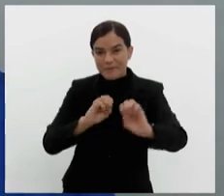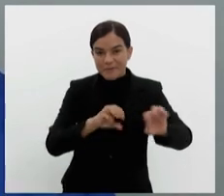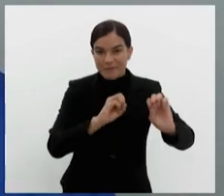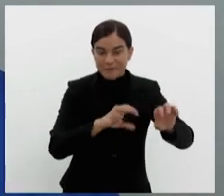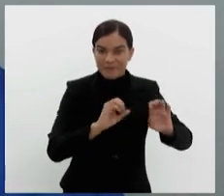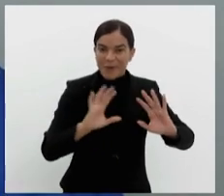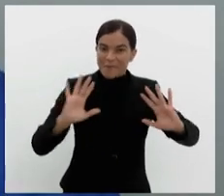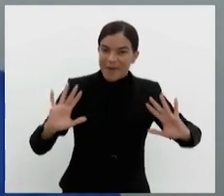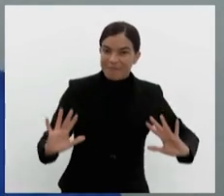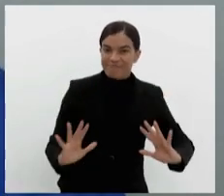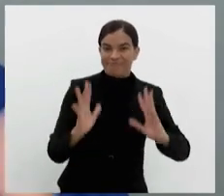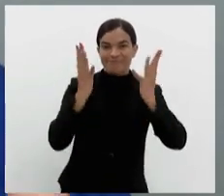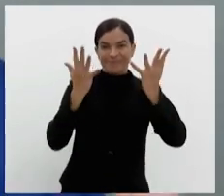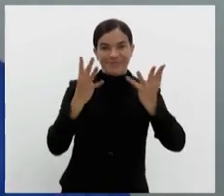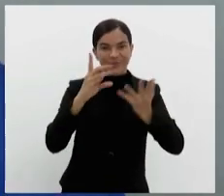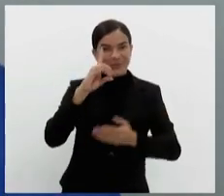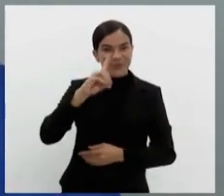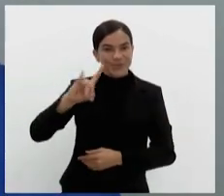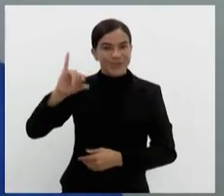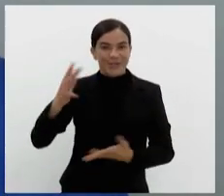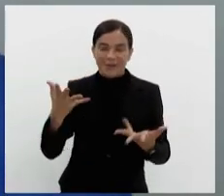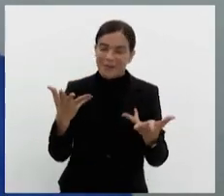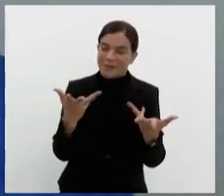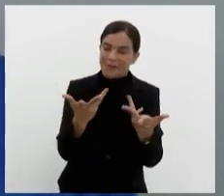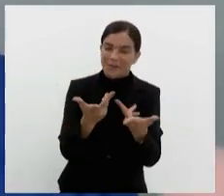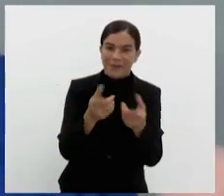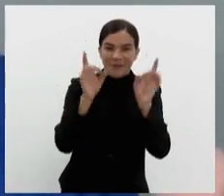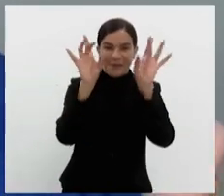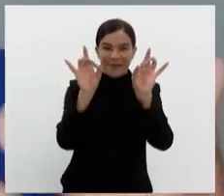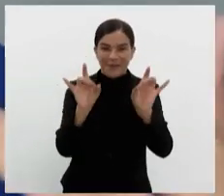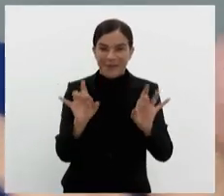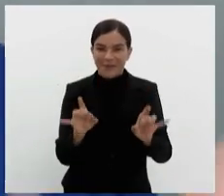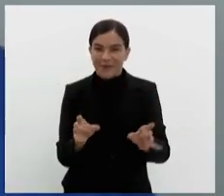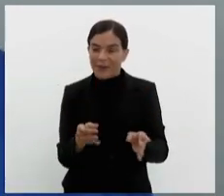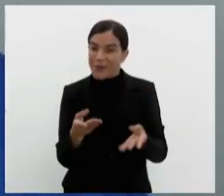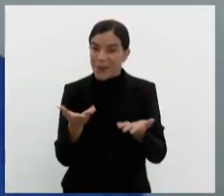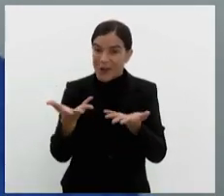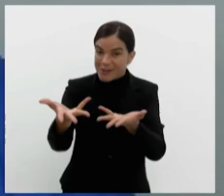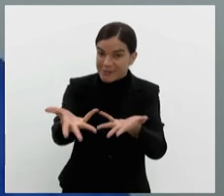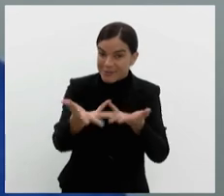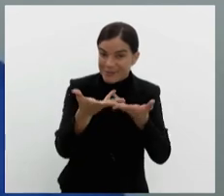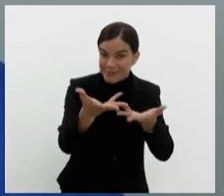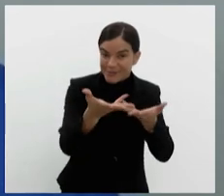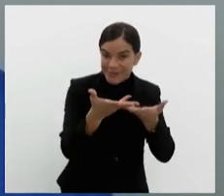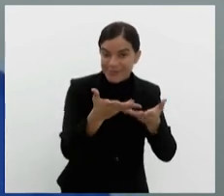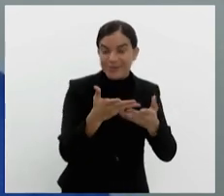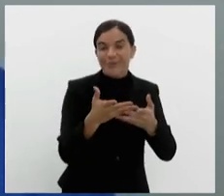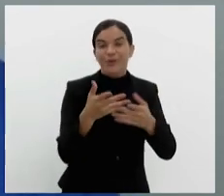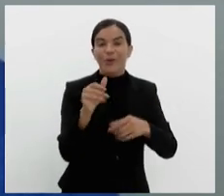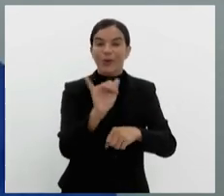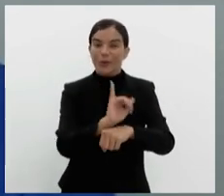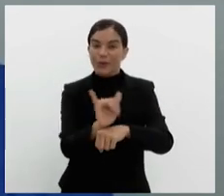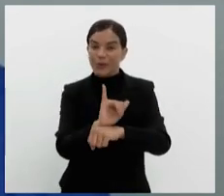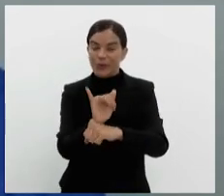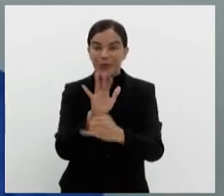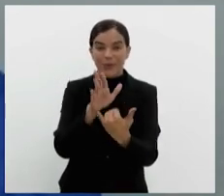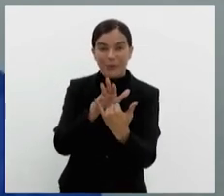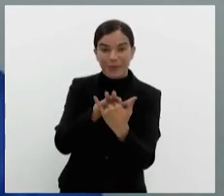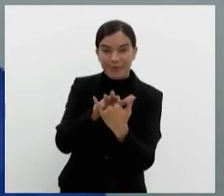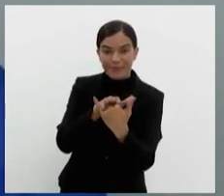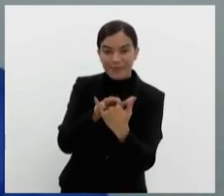celebrar esta data maravilhosa, recomendamos uma visita em nosso canal do YouTube, onde